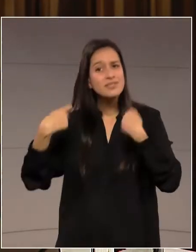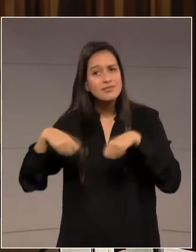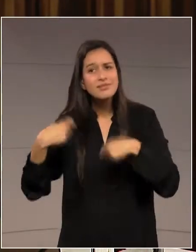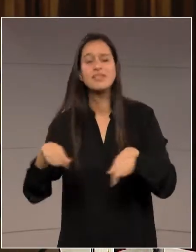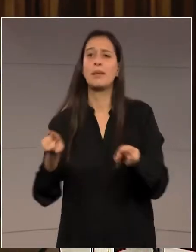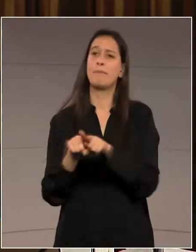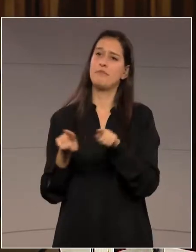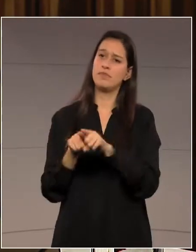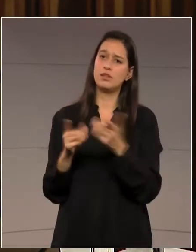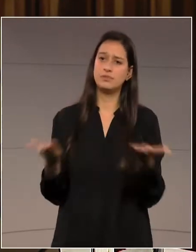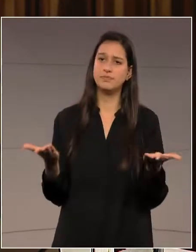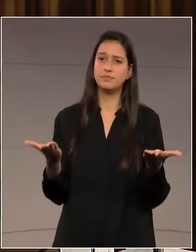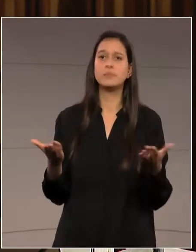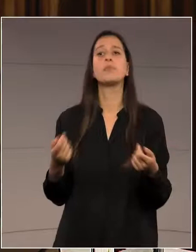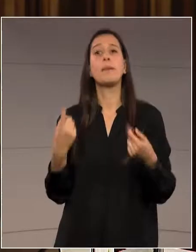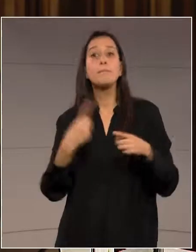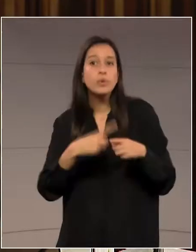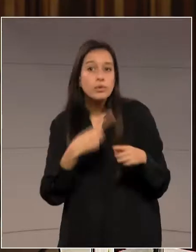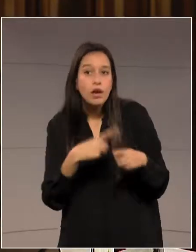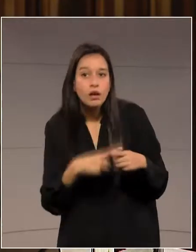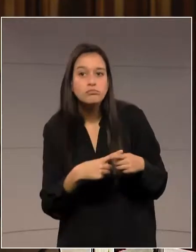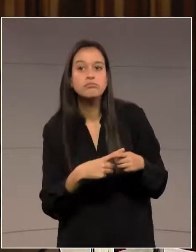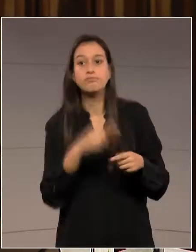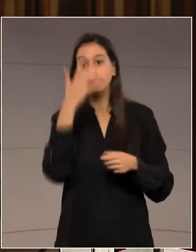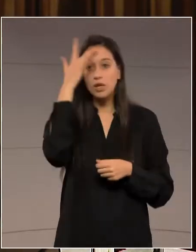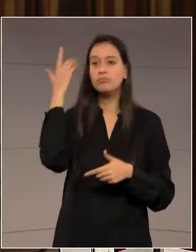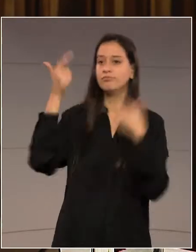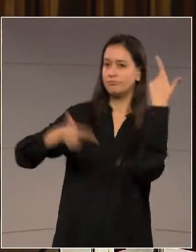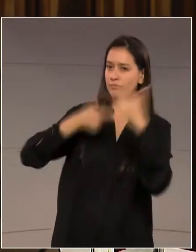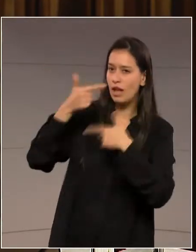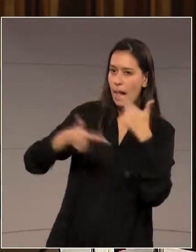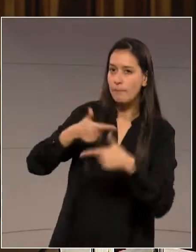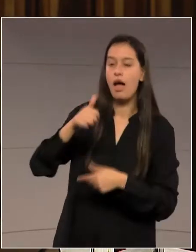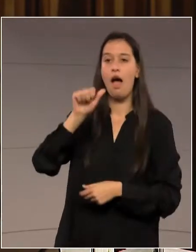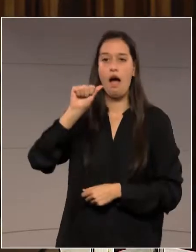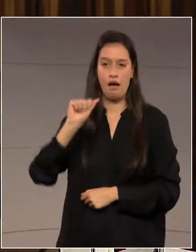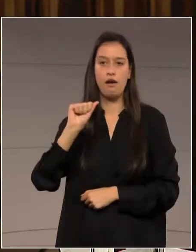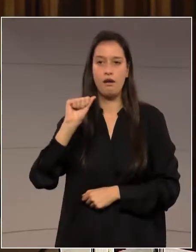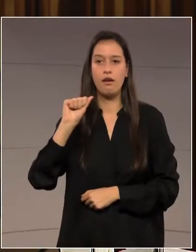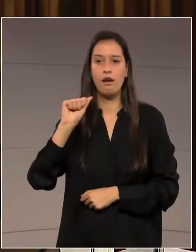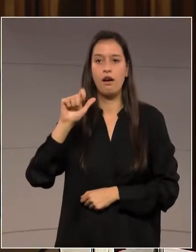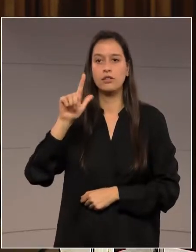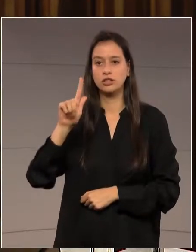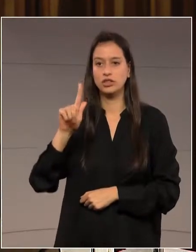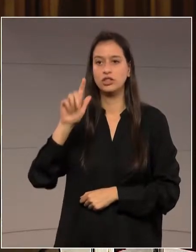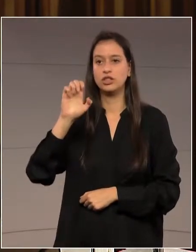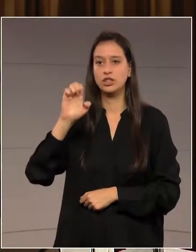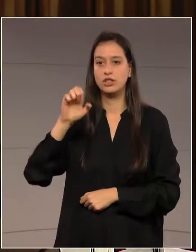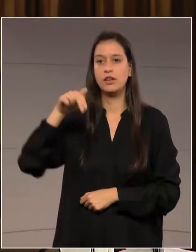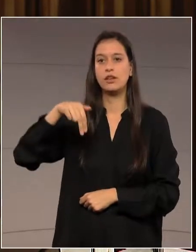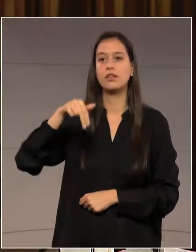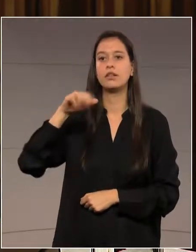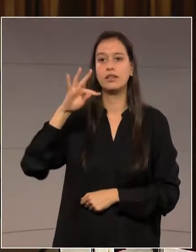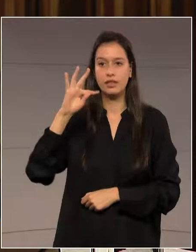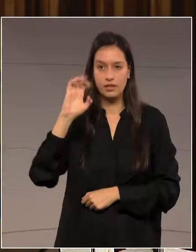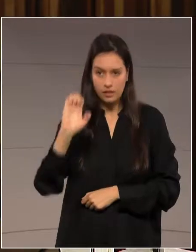Por quê? Porque o agente penitenciário, ele tem uma função